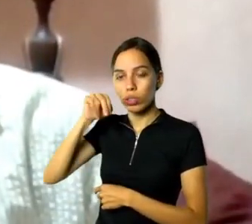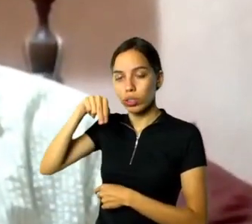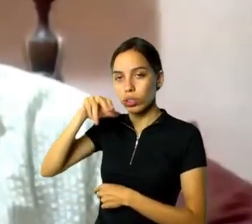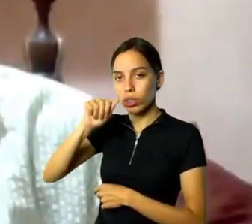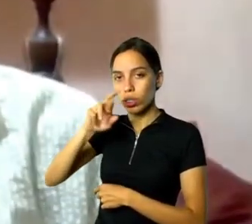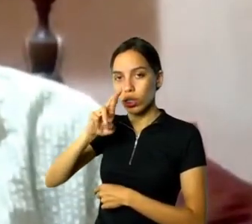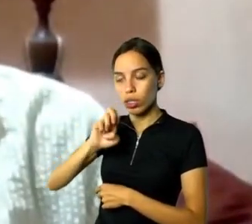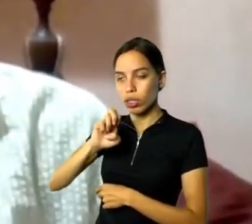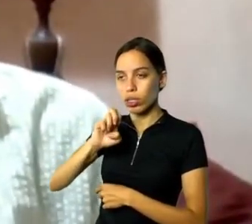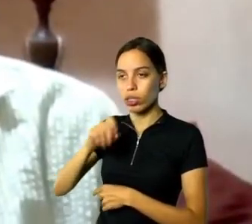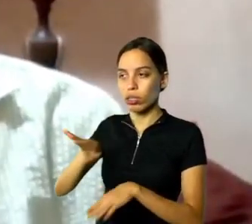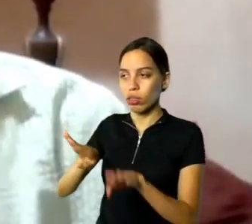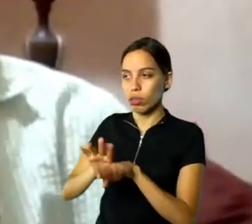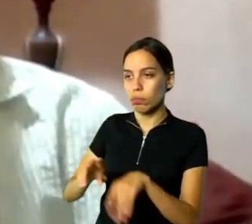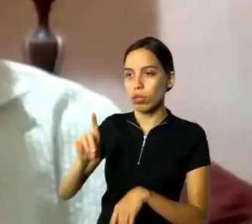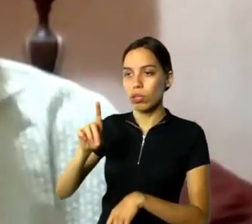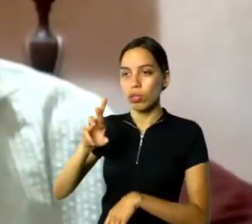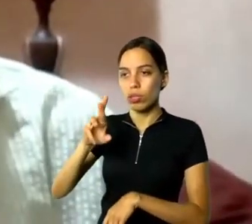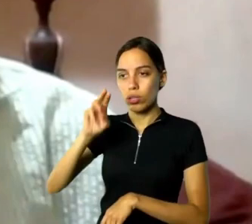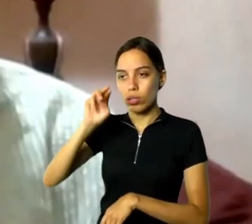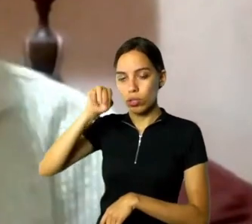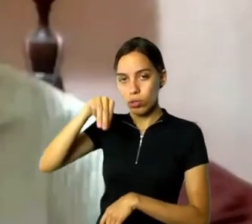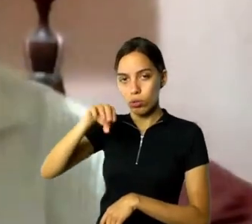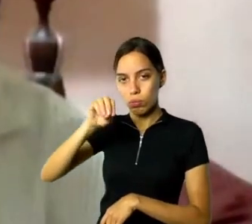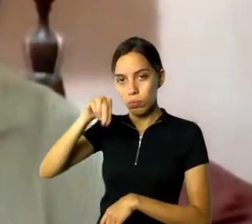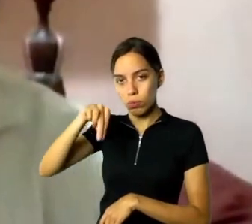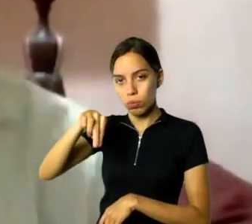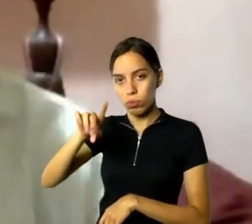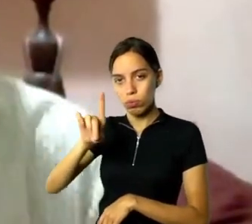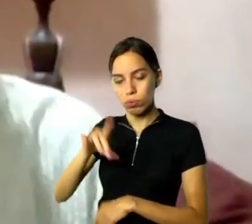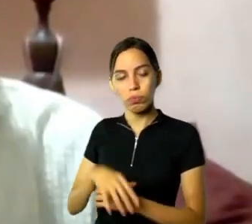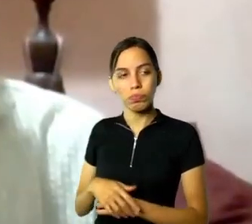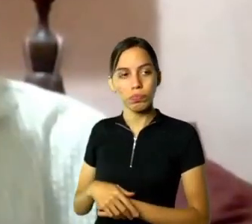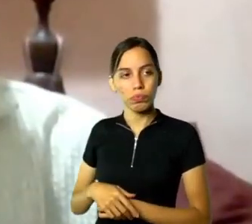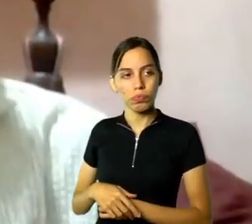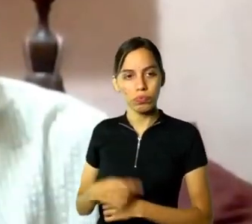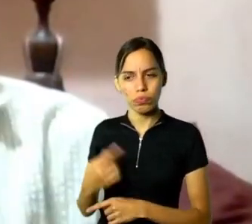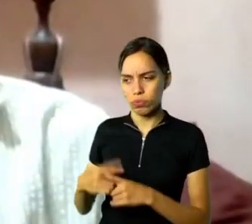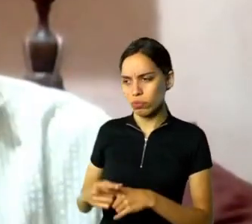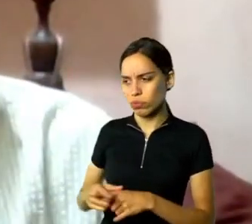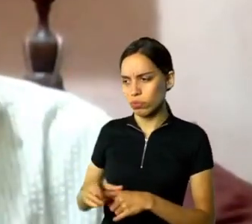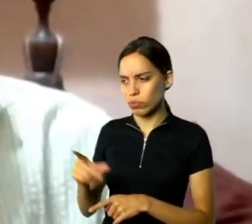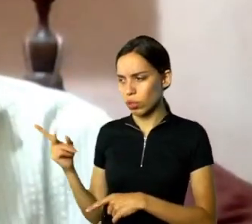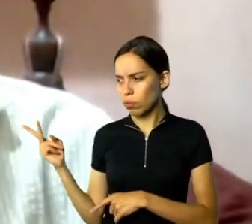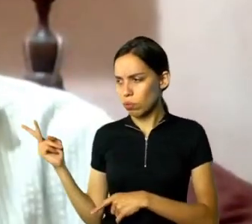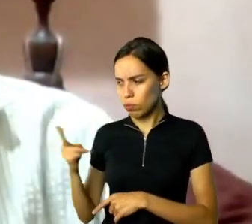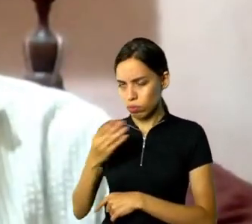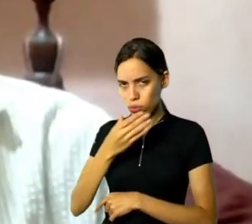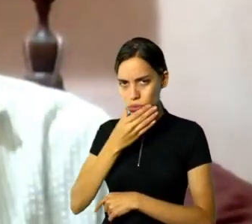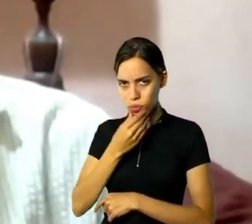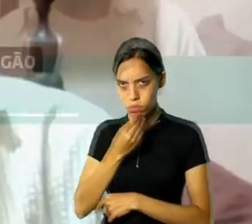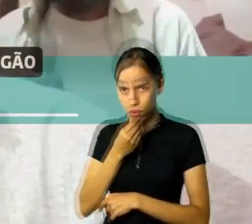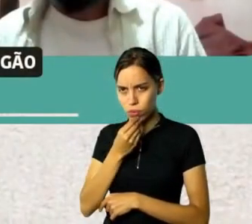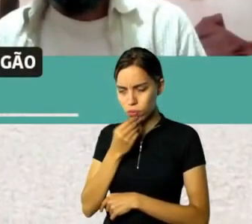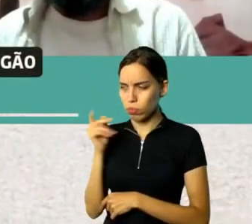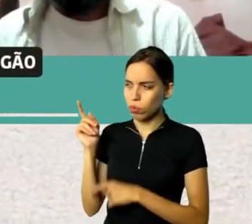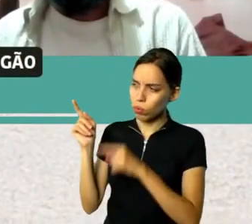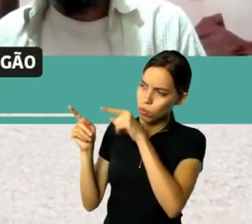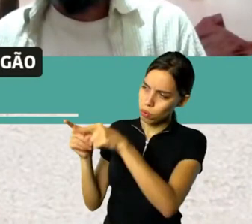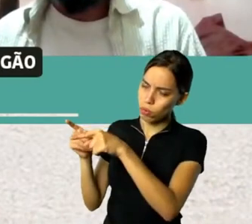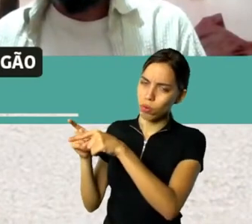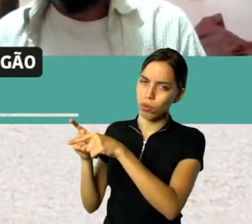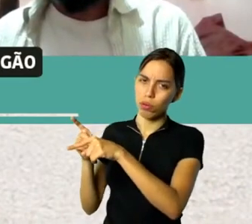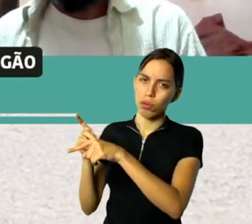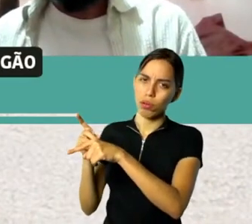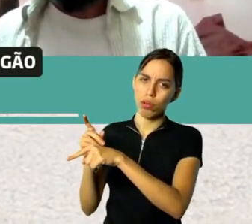Drummond por causa do Portinari que o Drummond, quando ele trabalhou na Secretaria do Ministério da Educação na